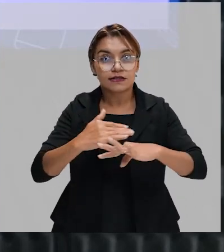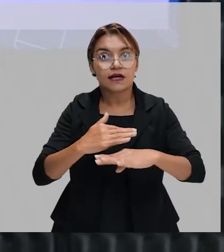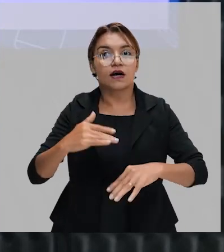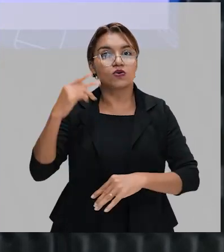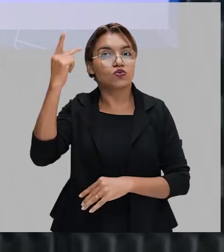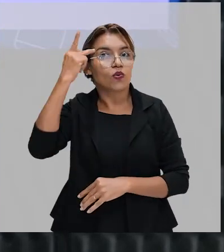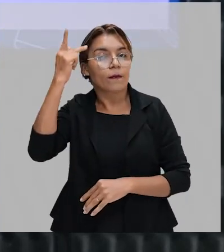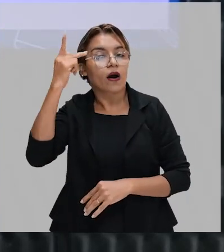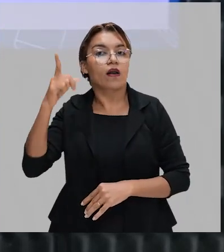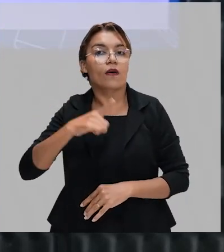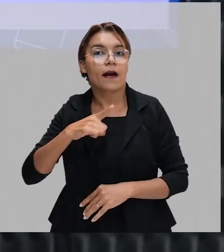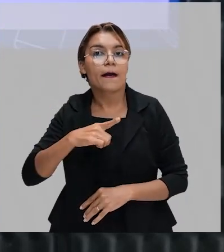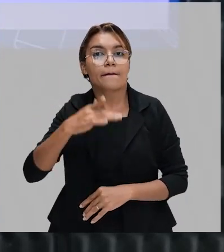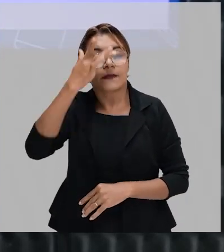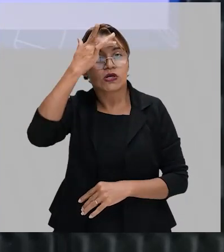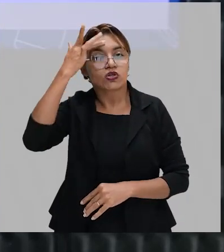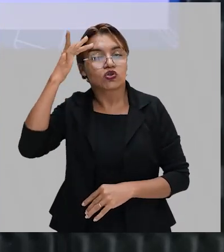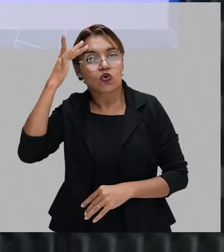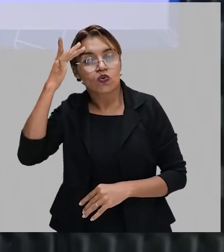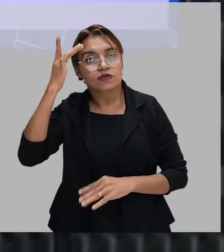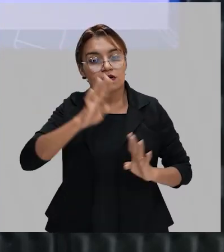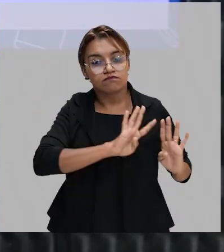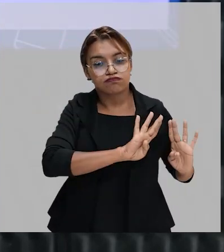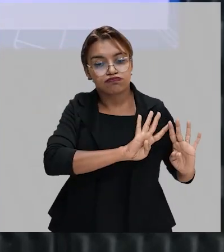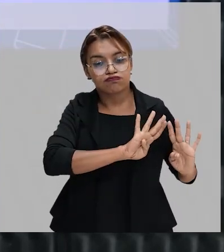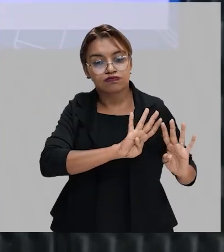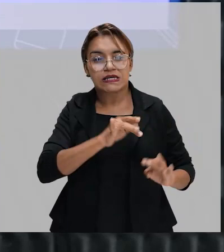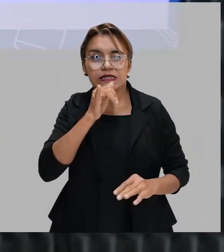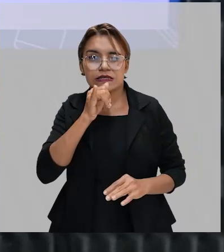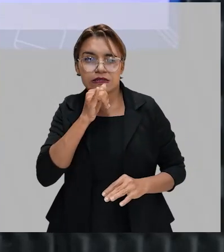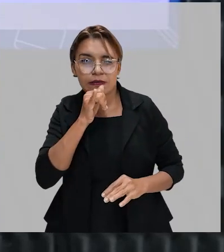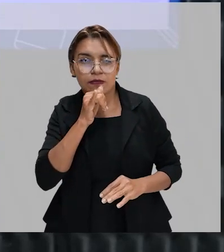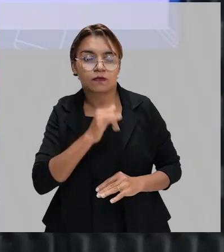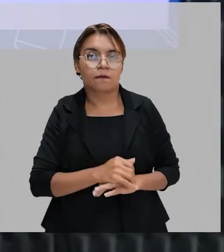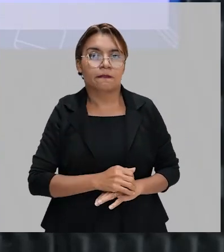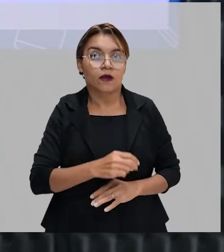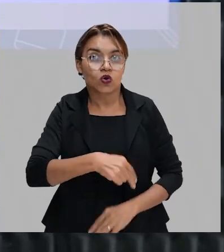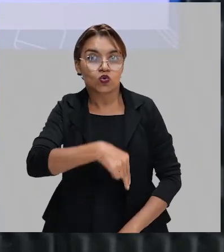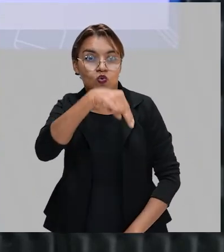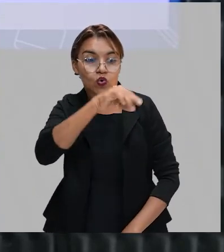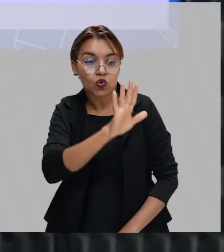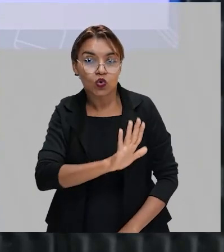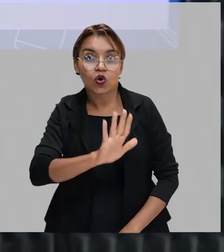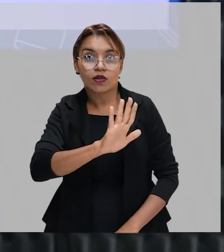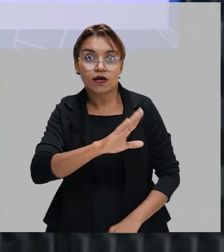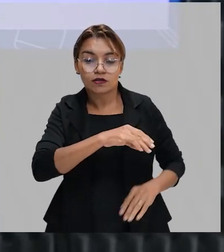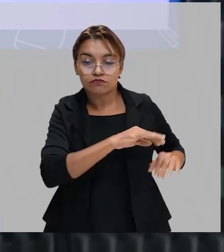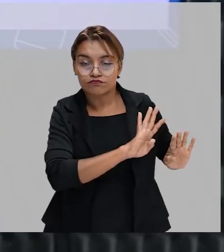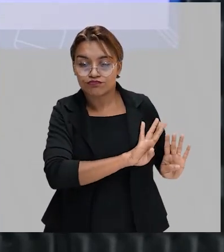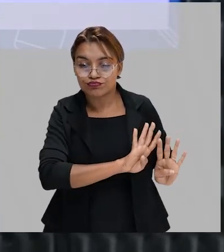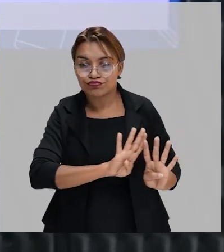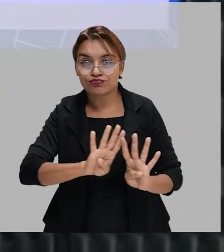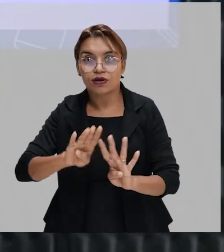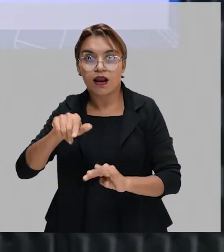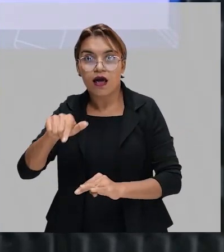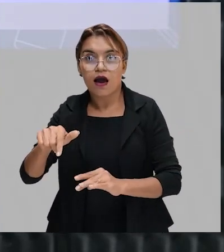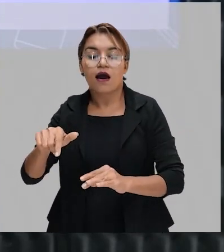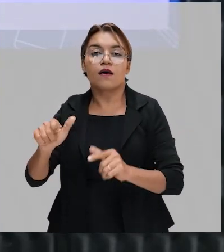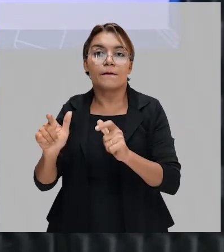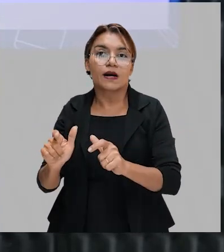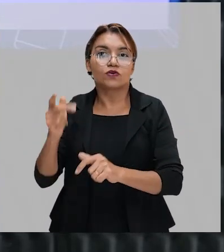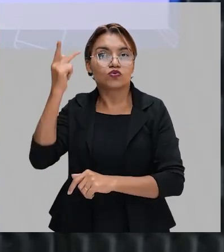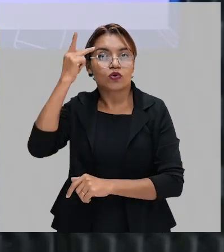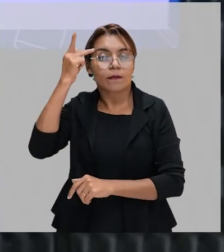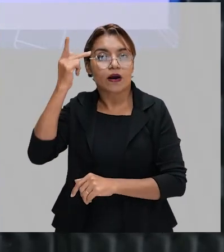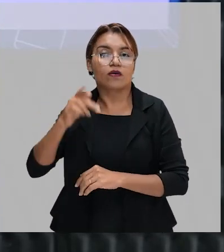pessoas que saíram das suas regiões, principalmente do Nordeste. Então, se você vai a São Paulo, você vai encontrar muito